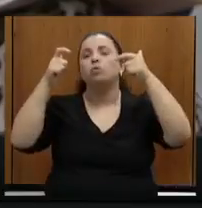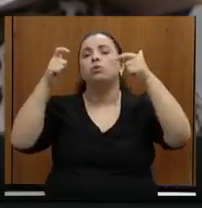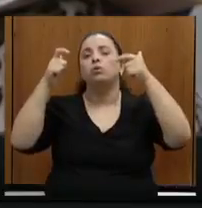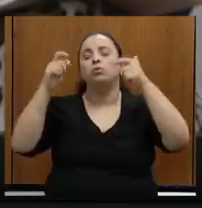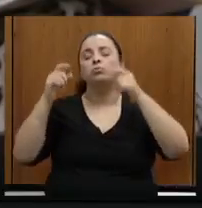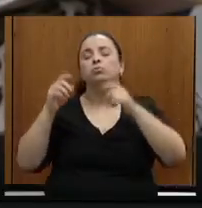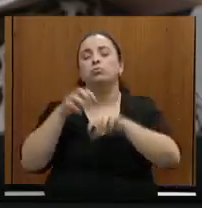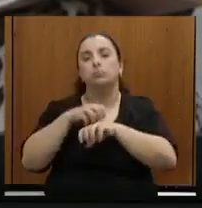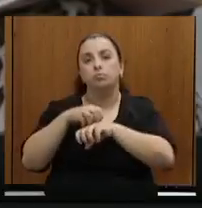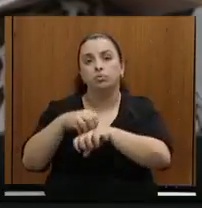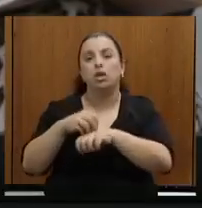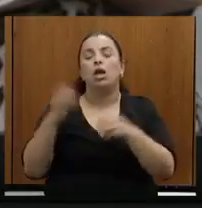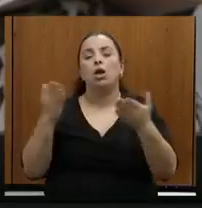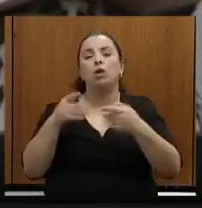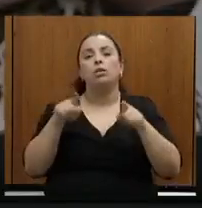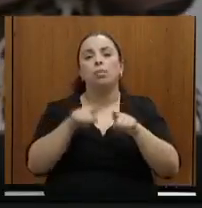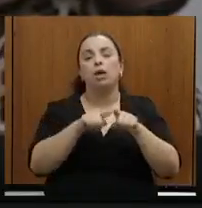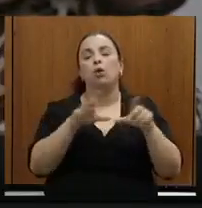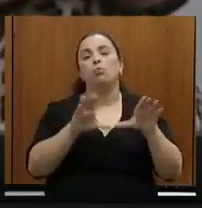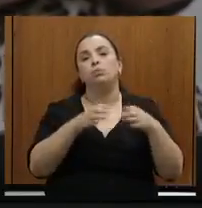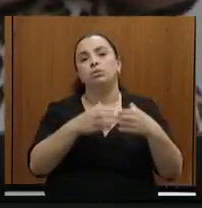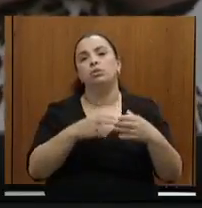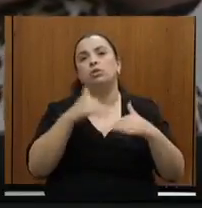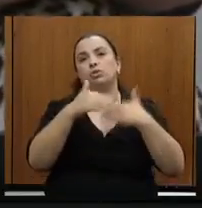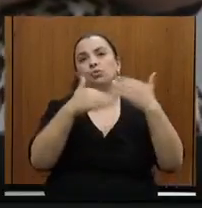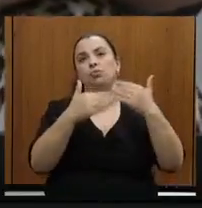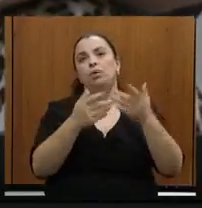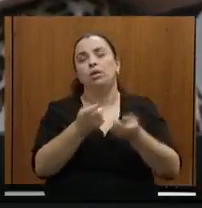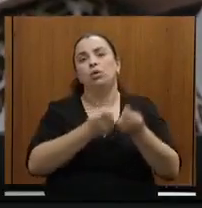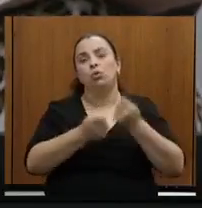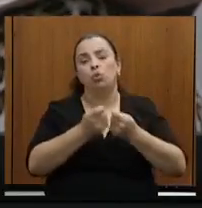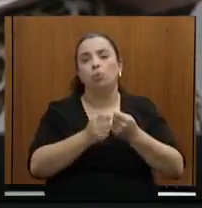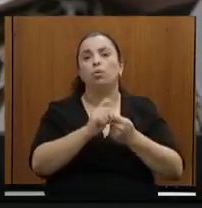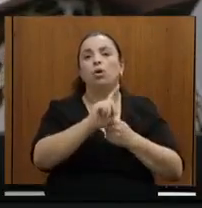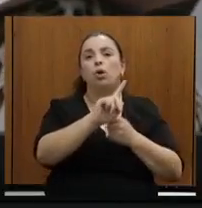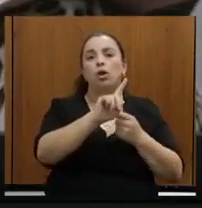Comissão de Desenvolvimento Econômico e Cultura.